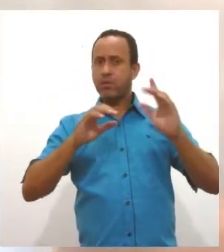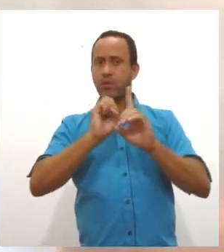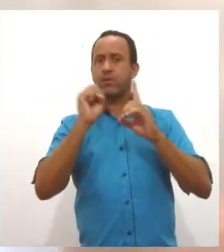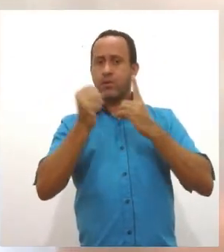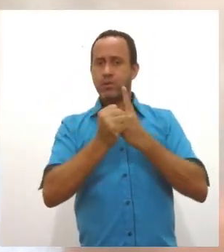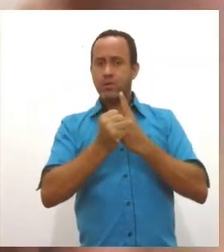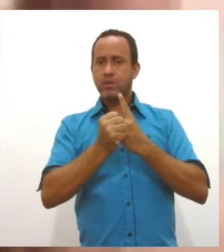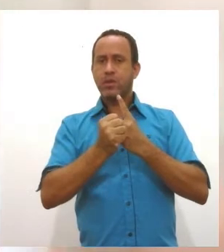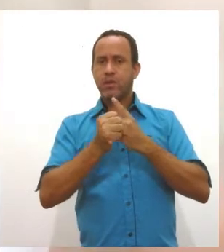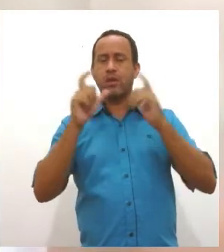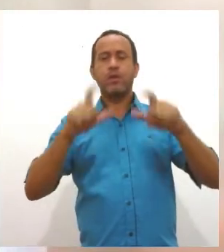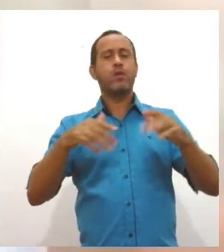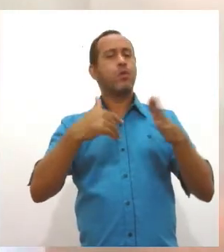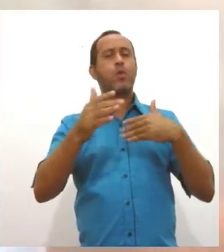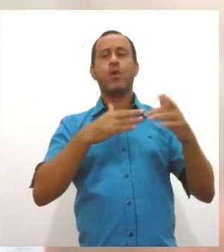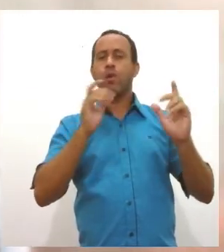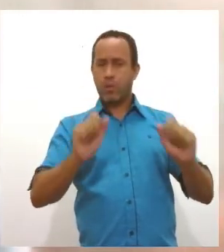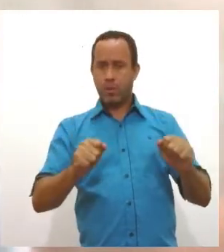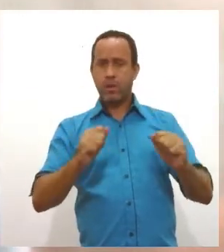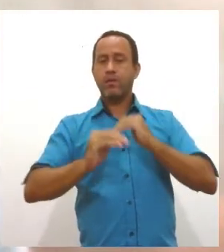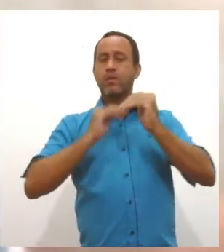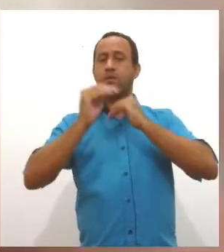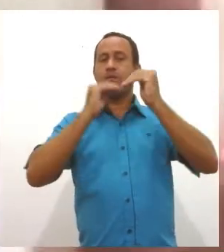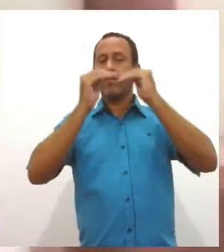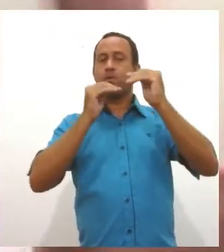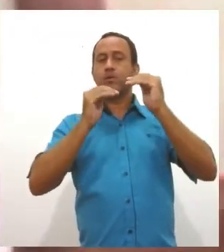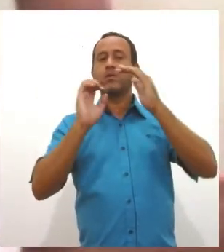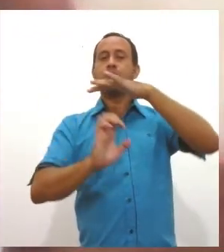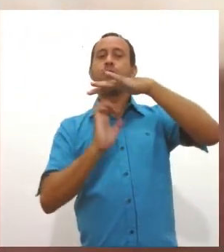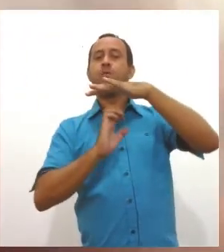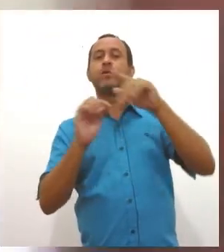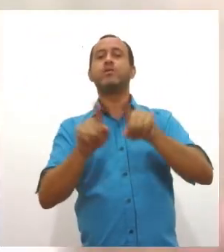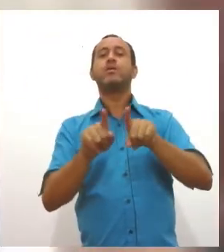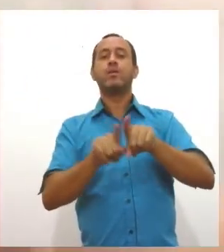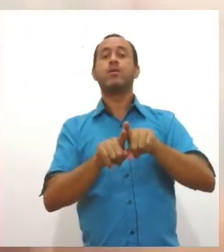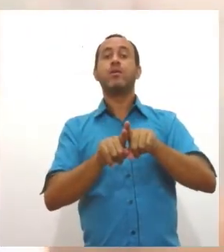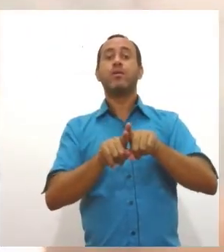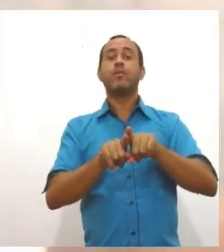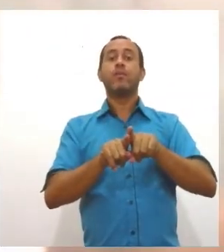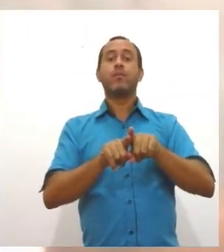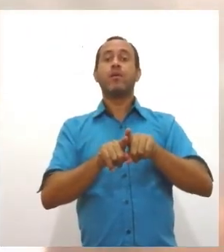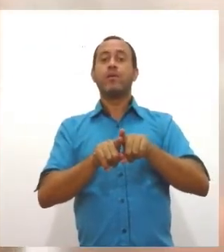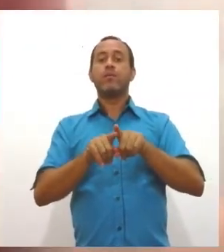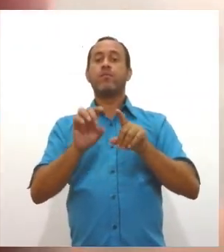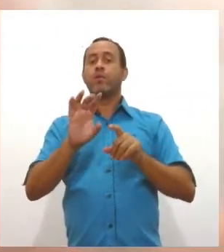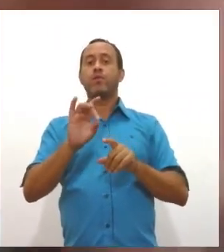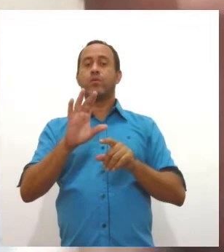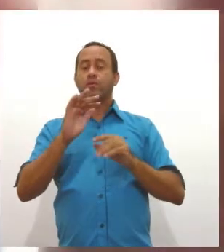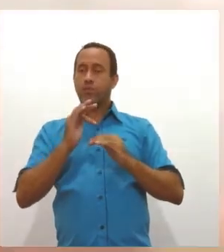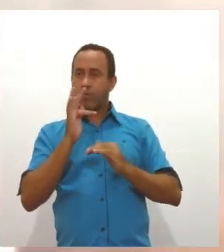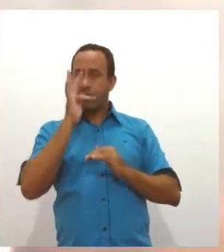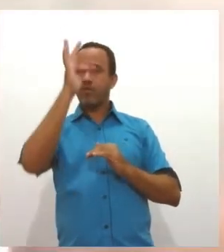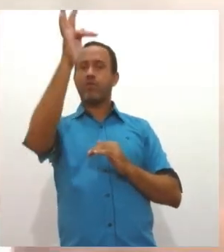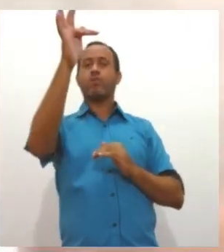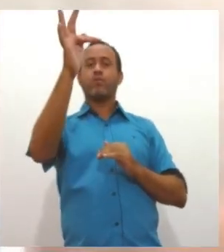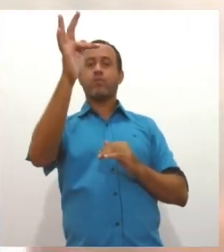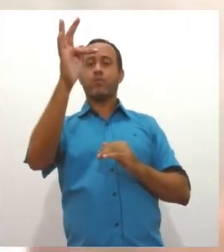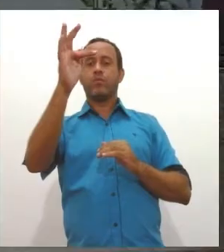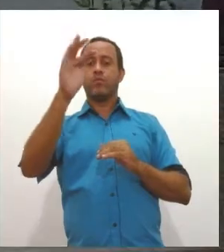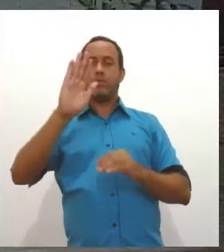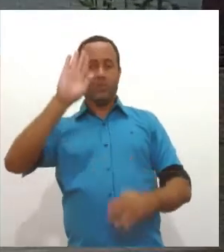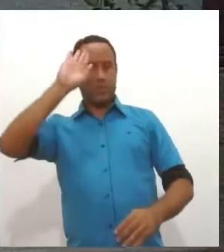trabalho e oportunidade de crescer também na empresa, porque não podemos ser somente a base da pirâmide, temos que também estar no topo.